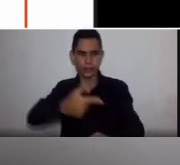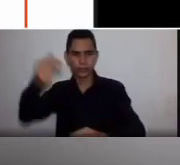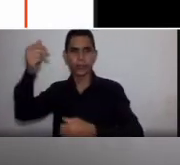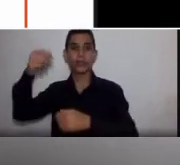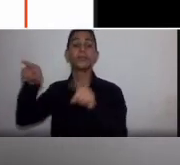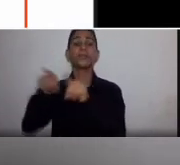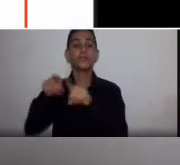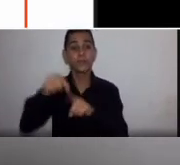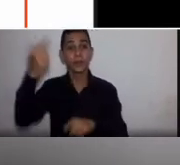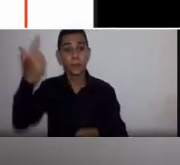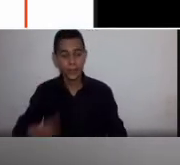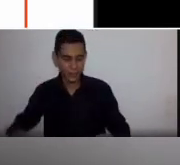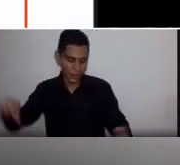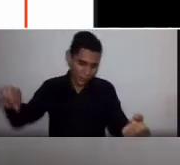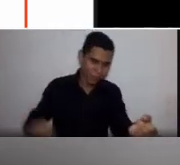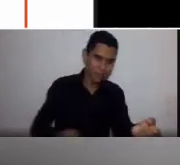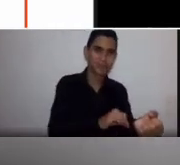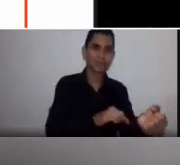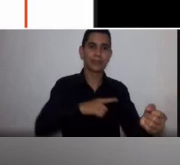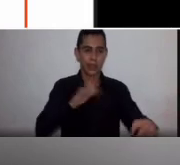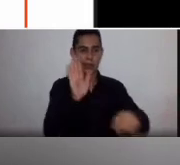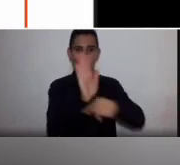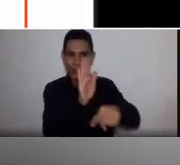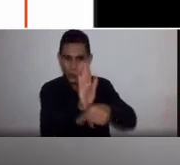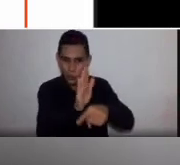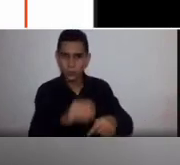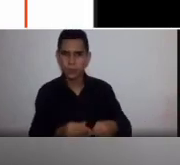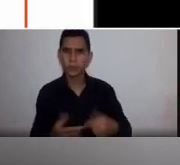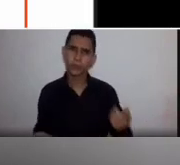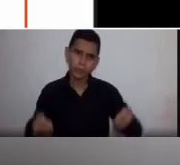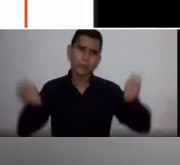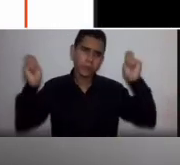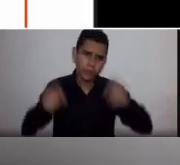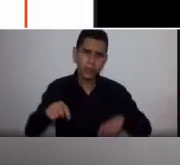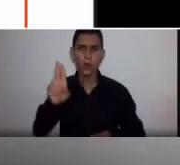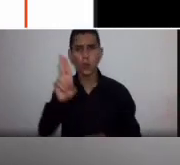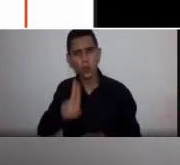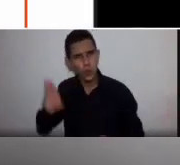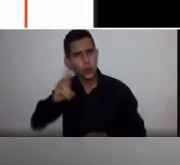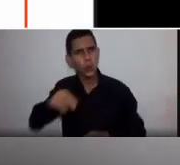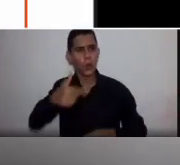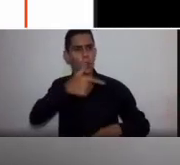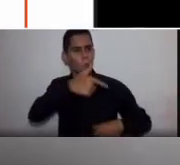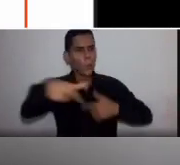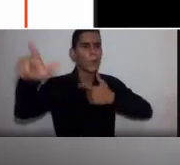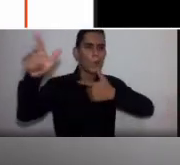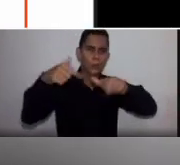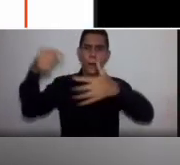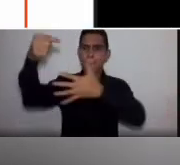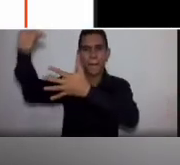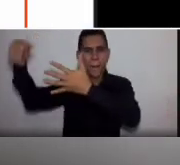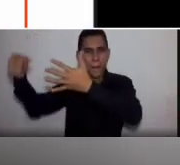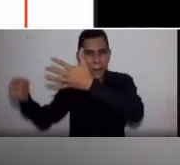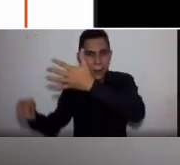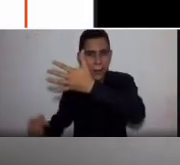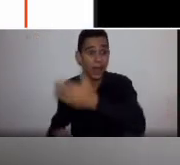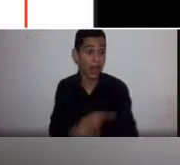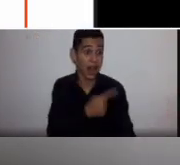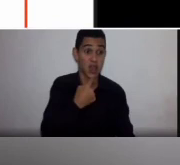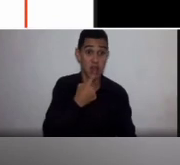que funcionam muito bem, mas nós podemos usar a hemodiluição, a tolerância à anemia e todas essas medidas podem ser